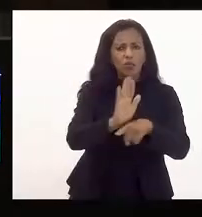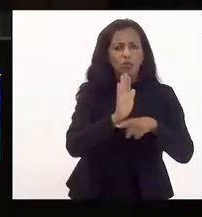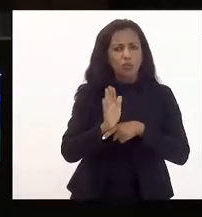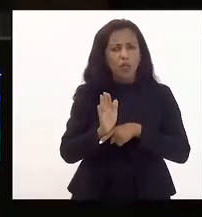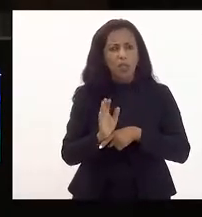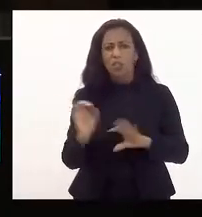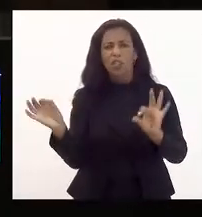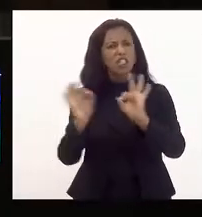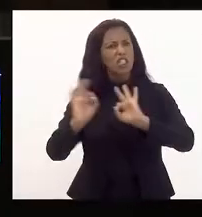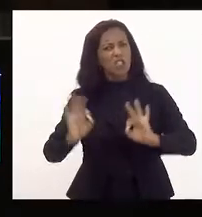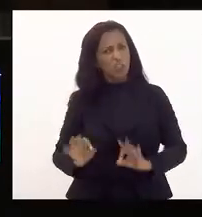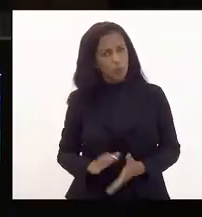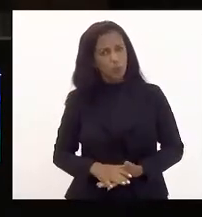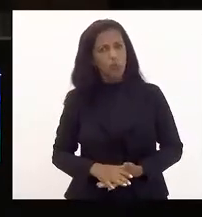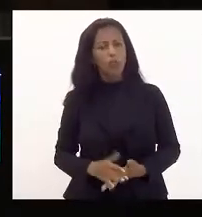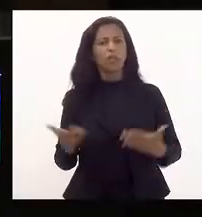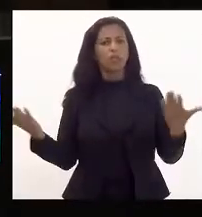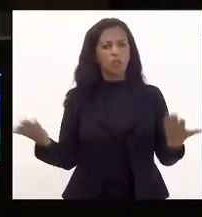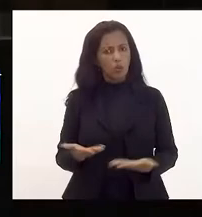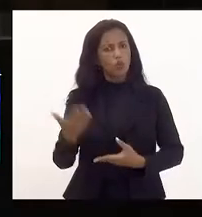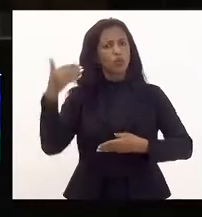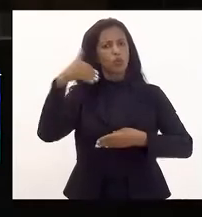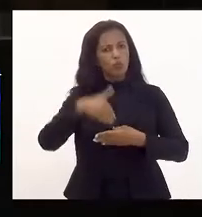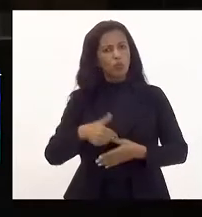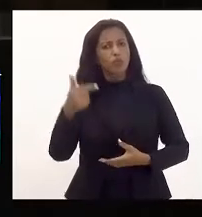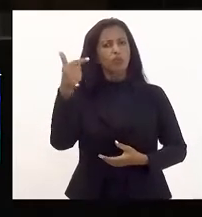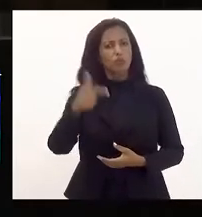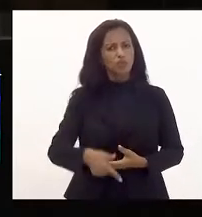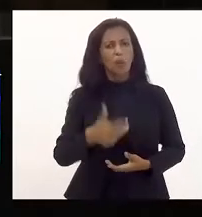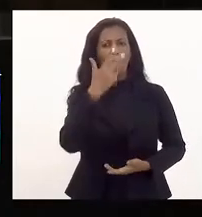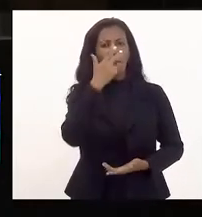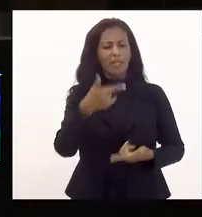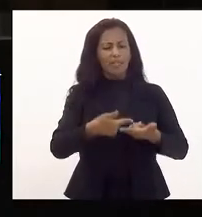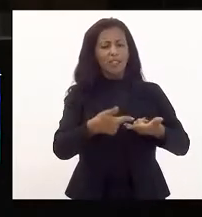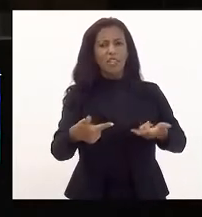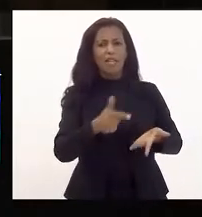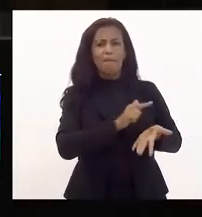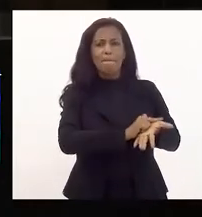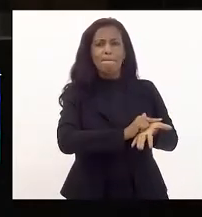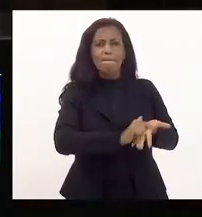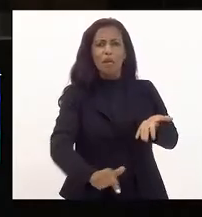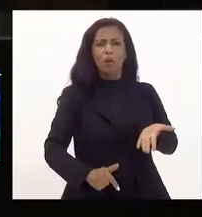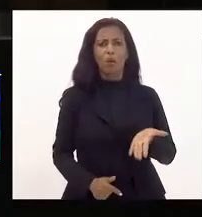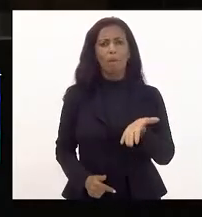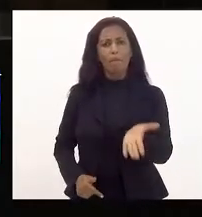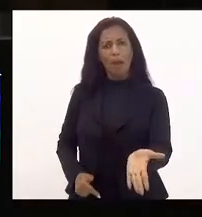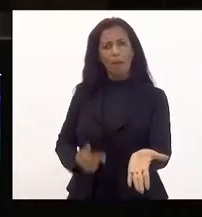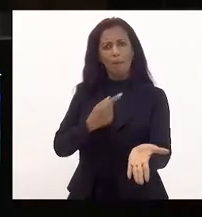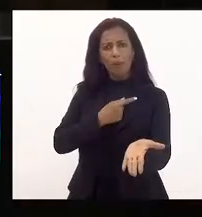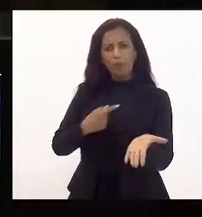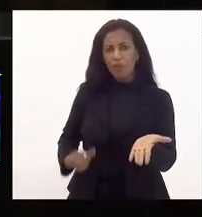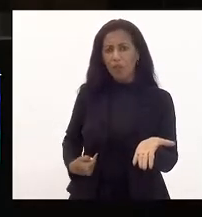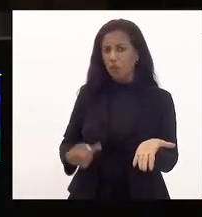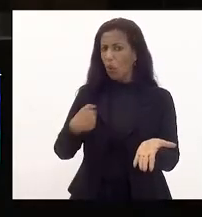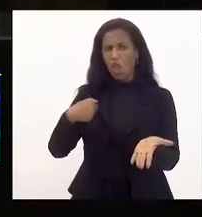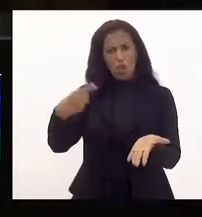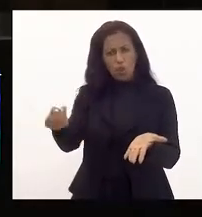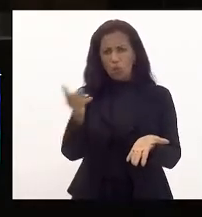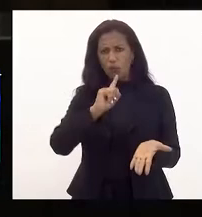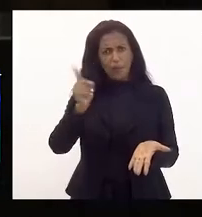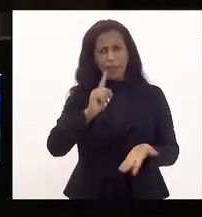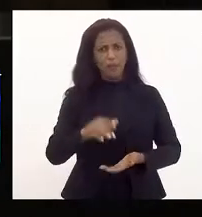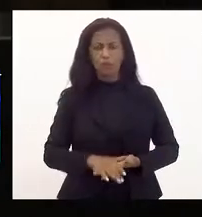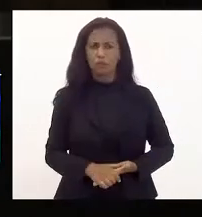E nós estamos votando essa matéria aqui hoje, é como se fosse dando um cheque em branco ao Executivo. E eu não vou dar cheque em branco ao